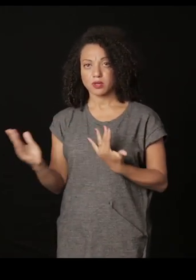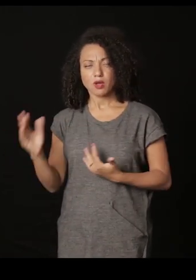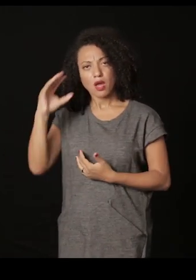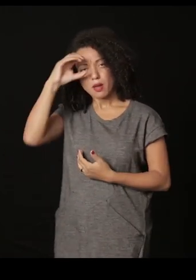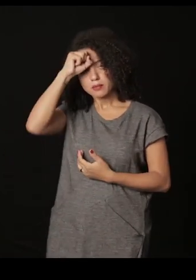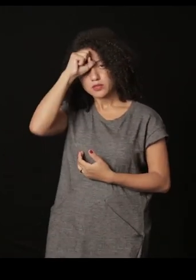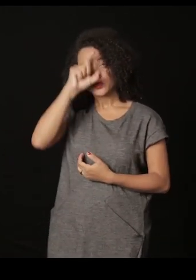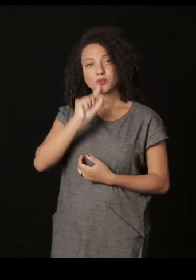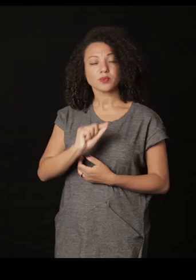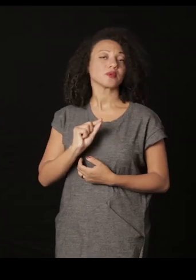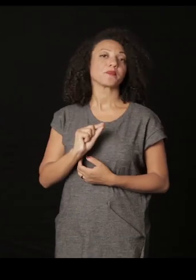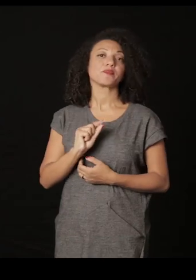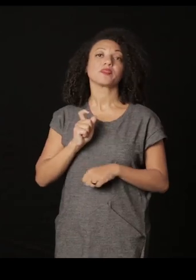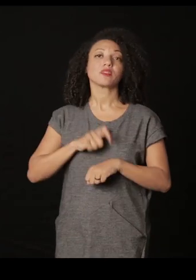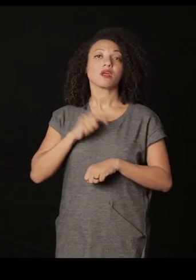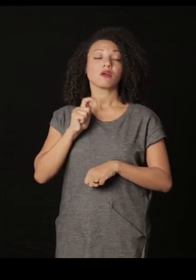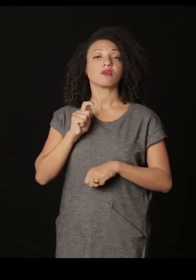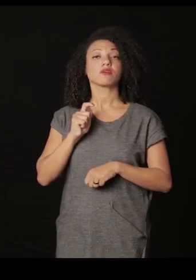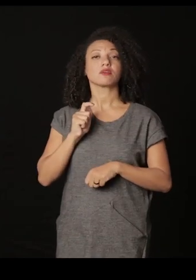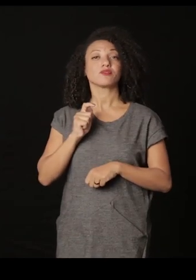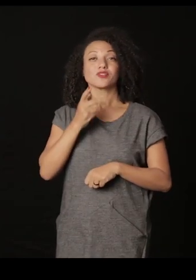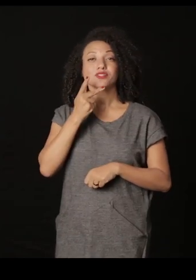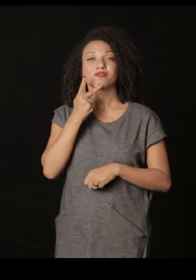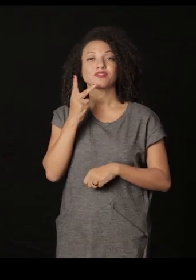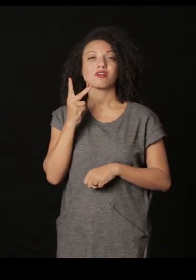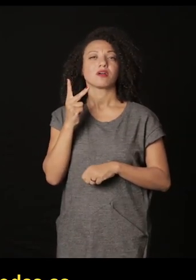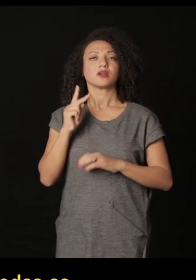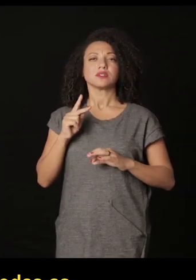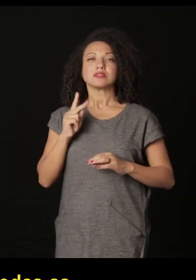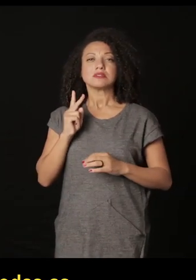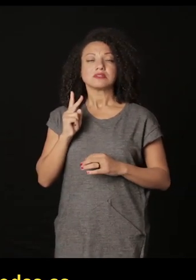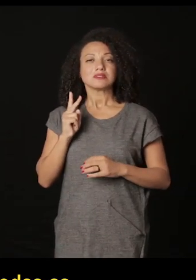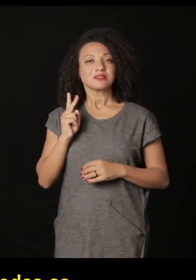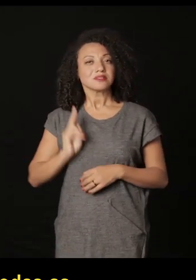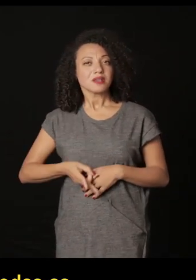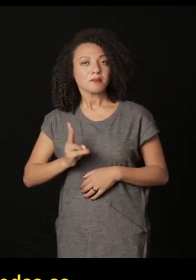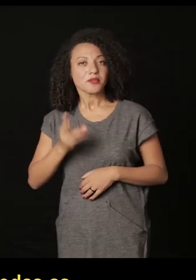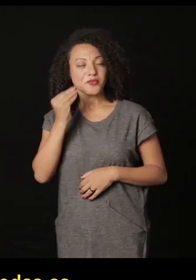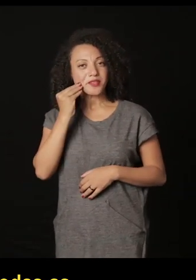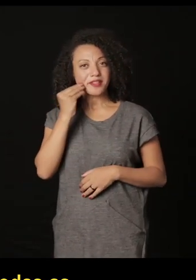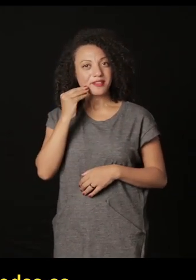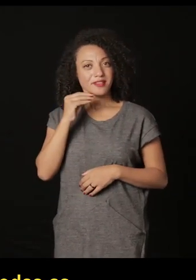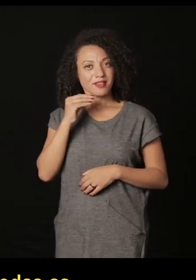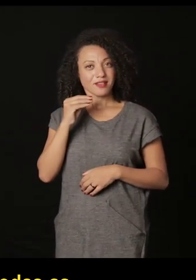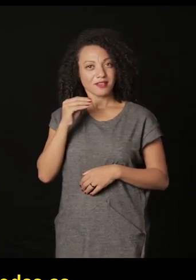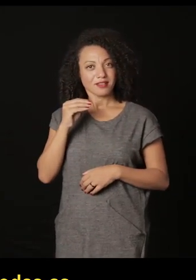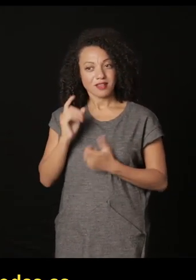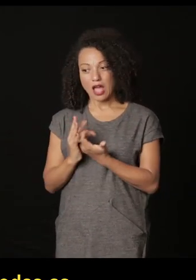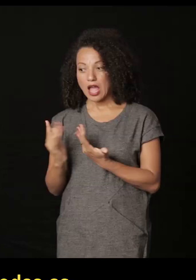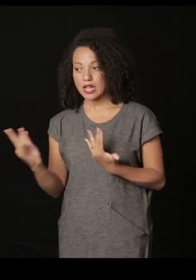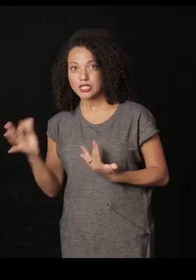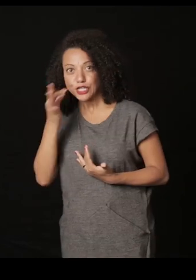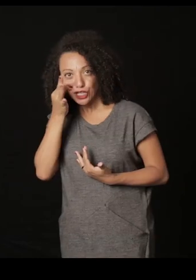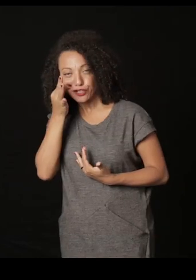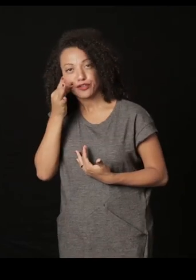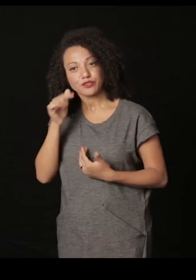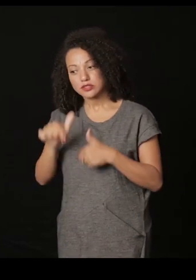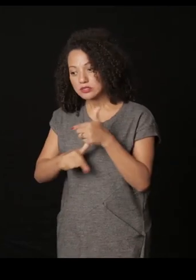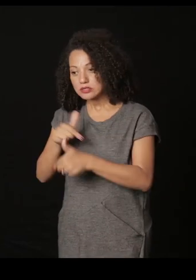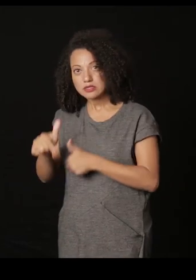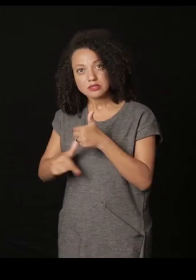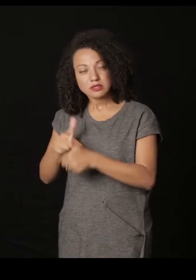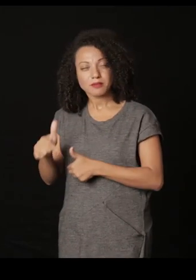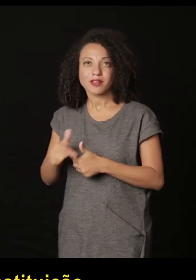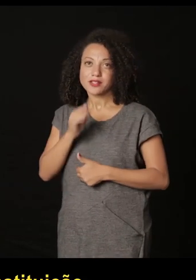arquivos eu aprendi o seguinte quando você trabalha especificamente falando sobre todas as vezes que eu tentei trabalhar com um arquivo